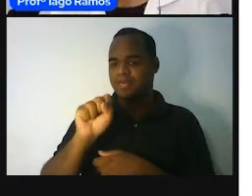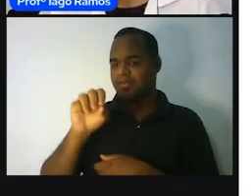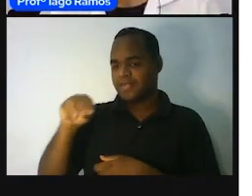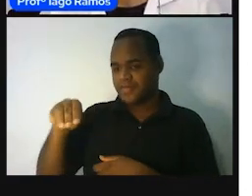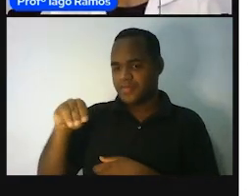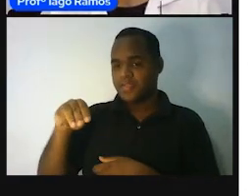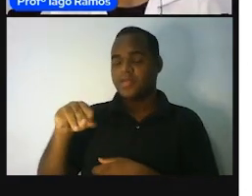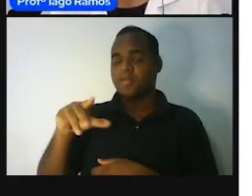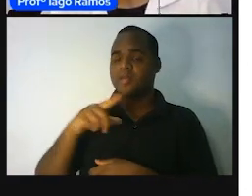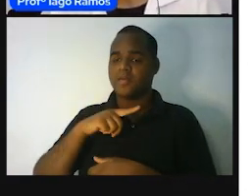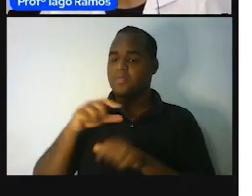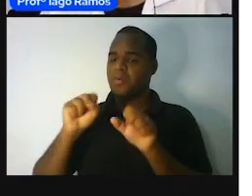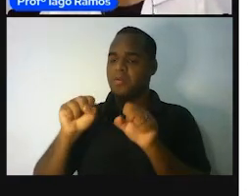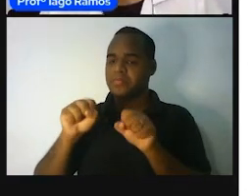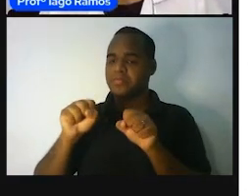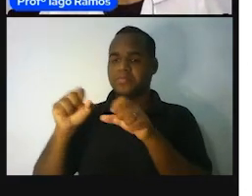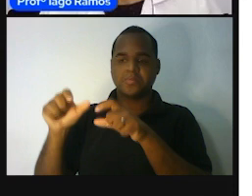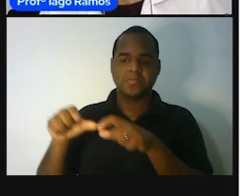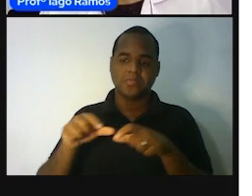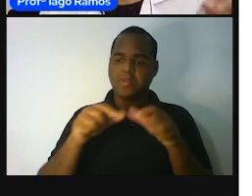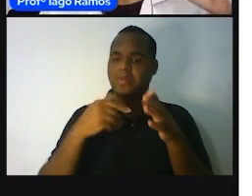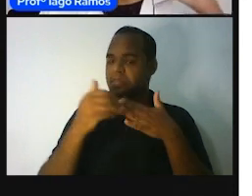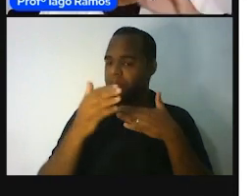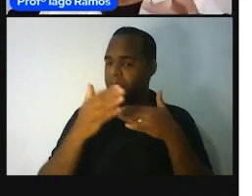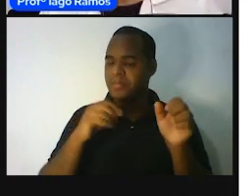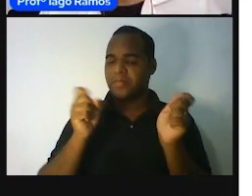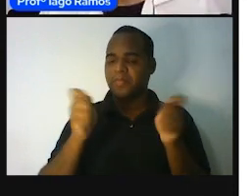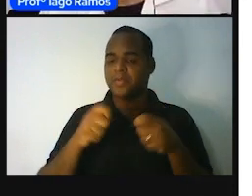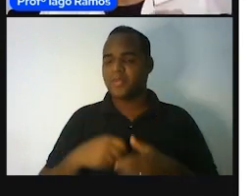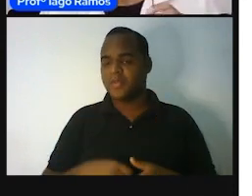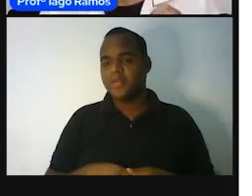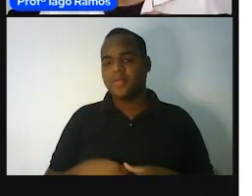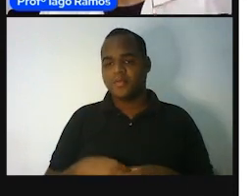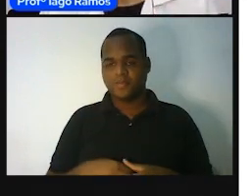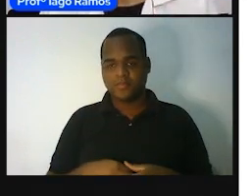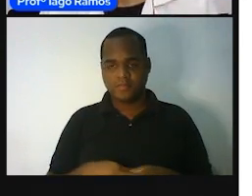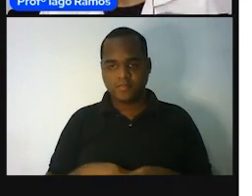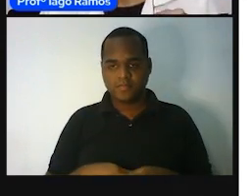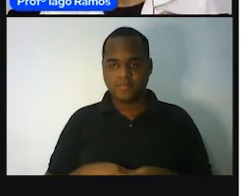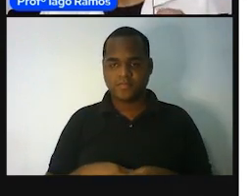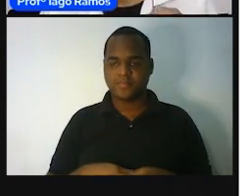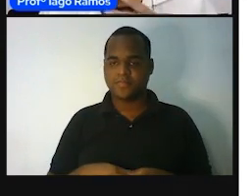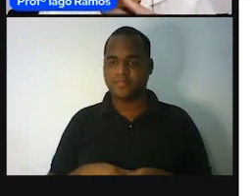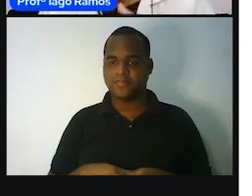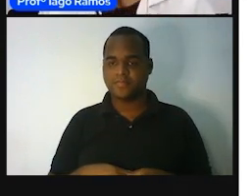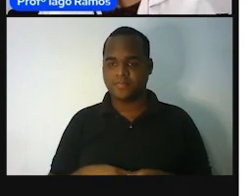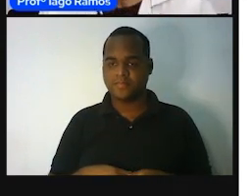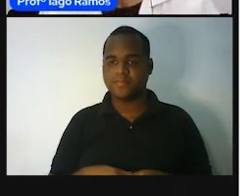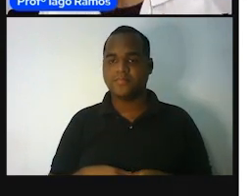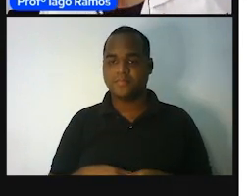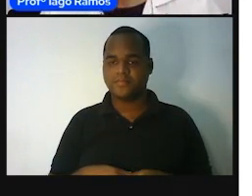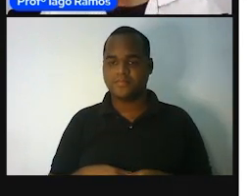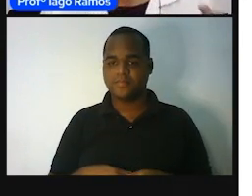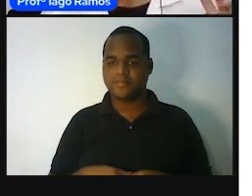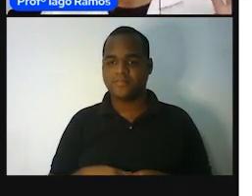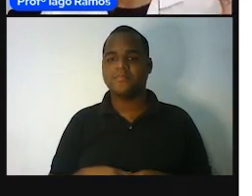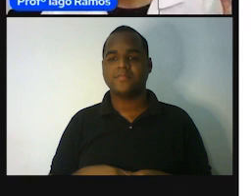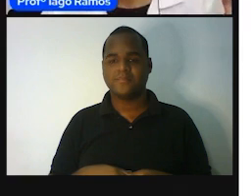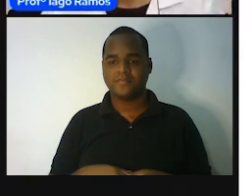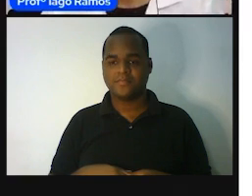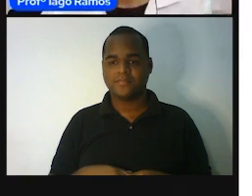ou alguma coisa, certo? Aí gente vai como é destruir essa coisa do medir, né?